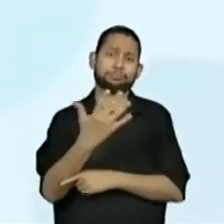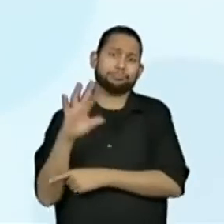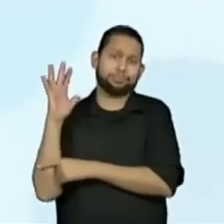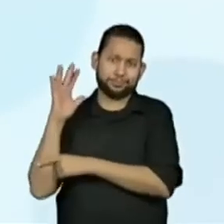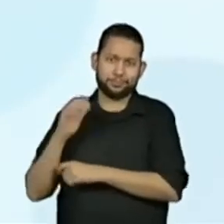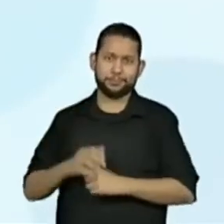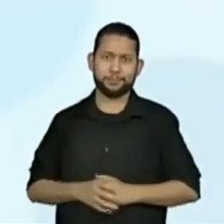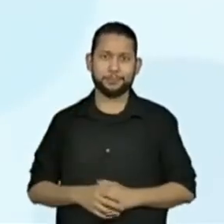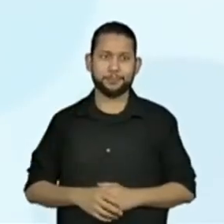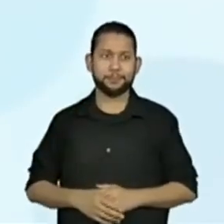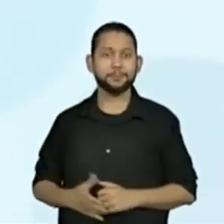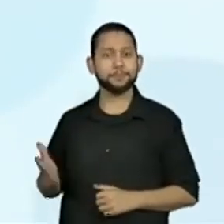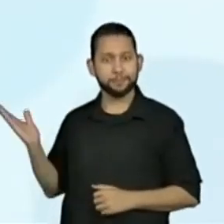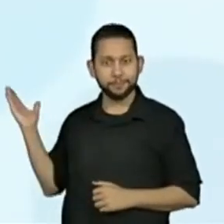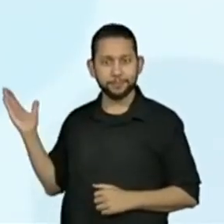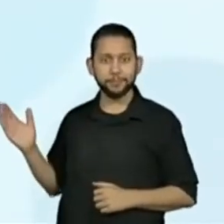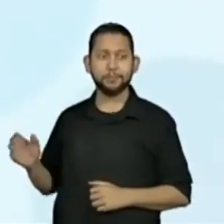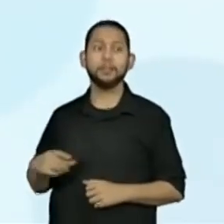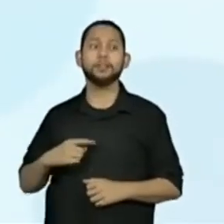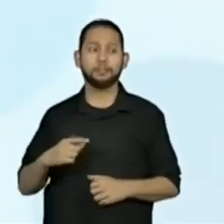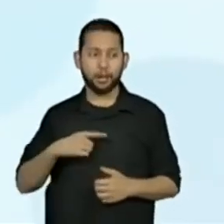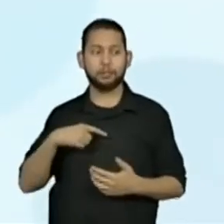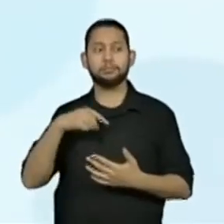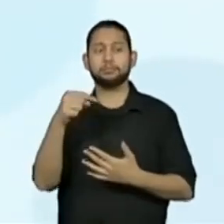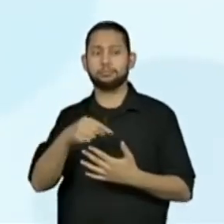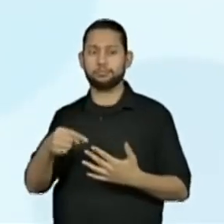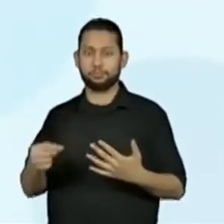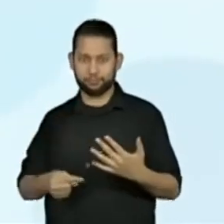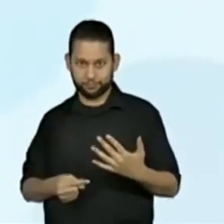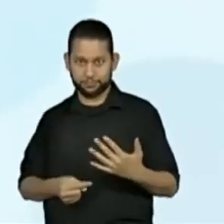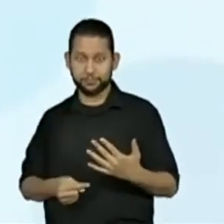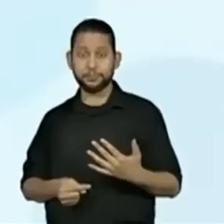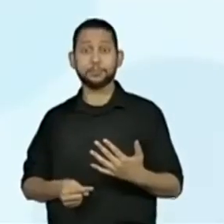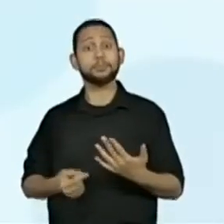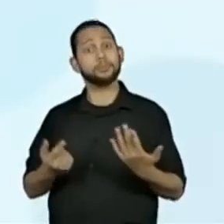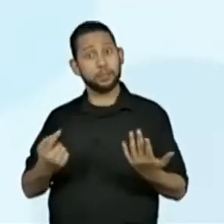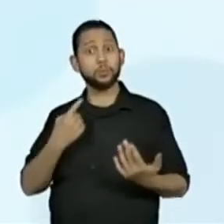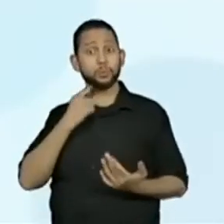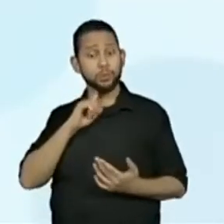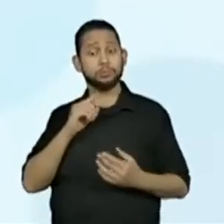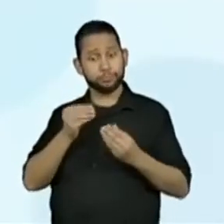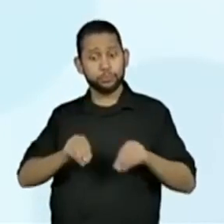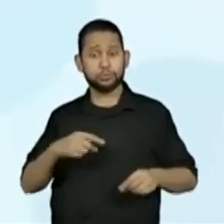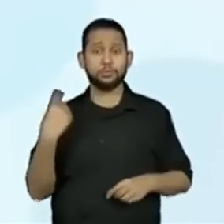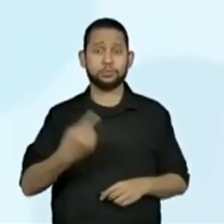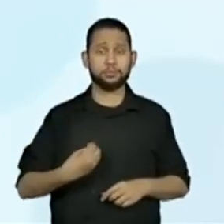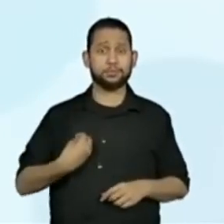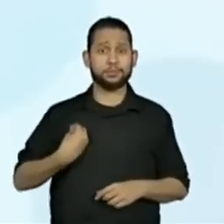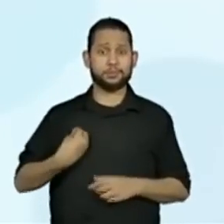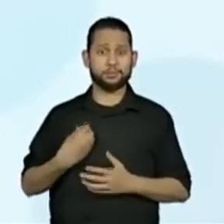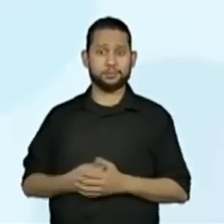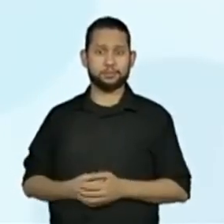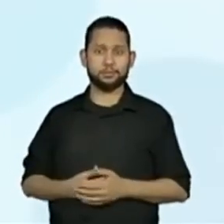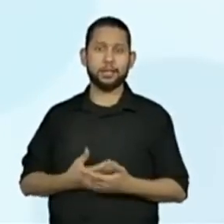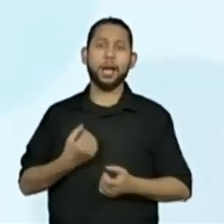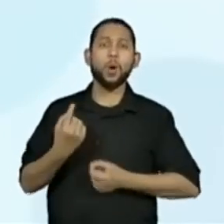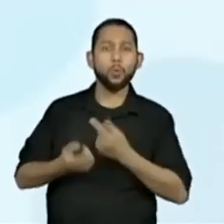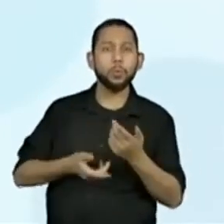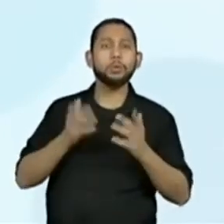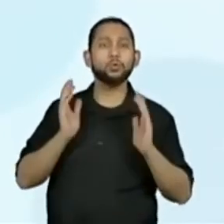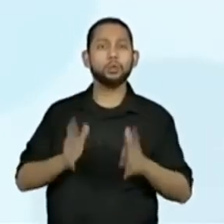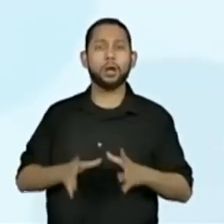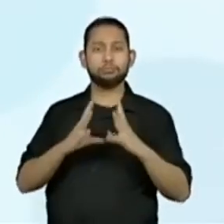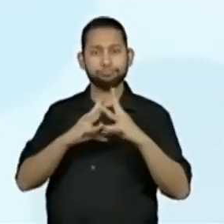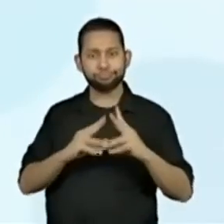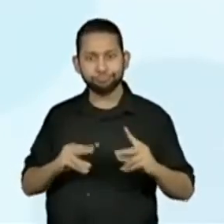Então, olha só quantos efeitos a poluição já causou. Então, muitas já foram extintas